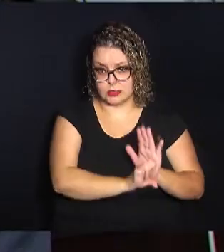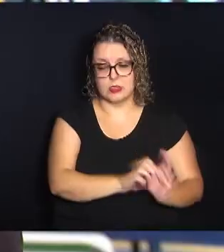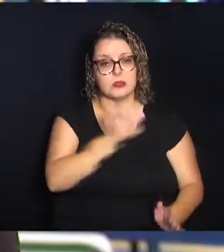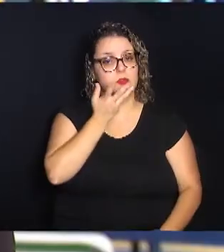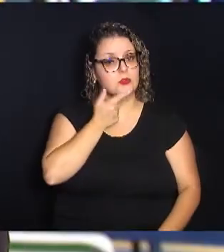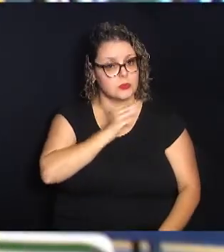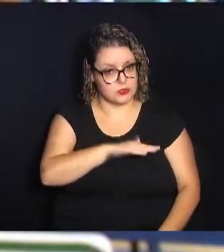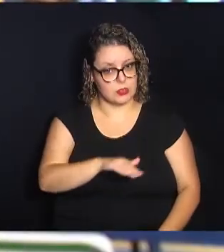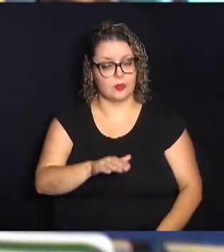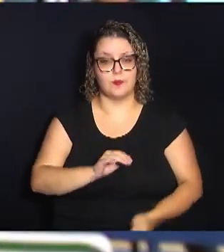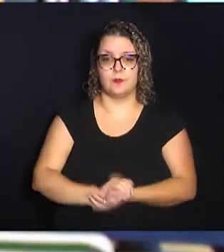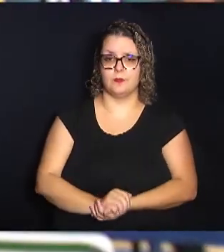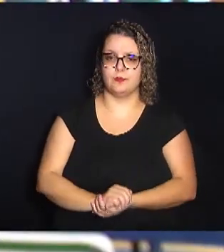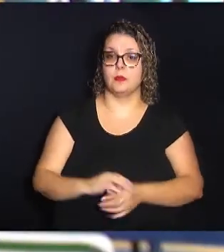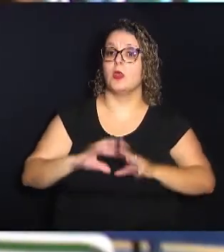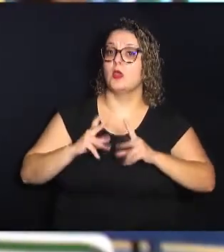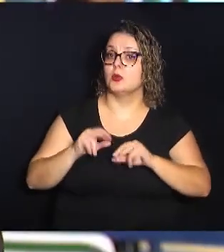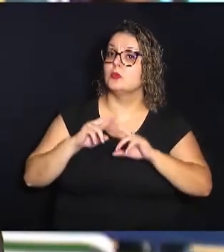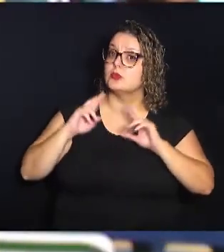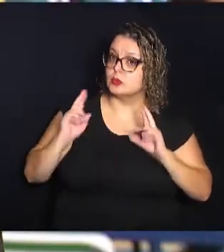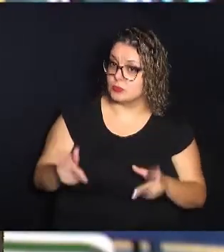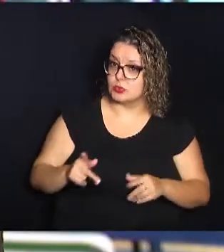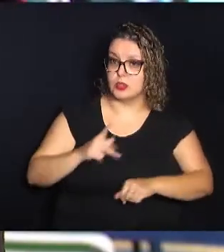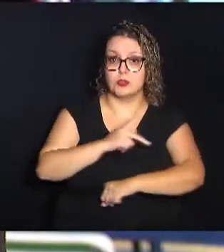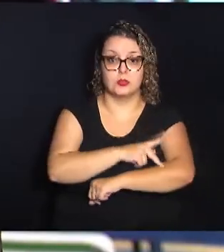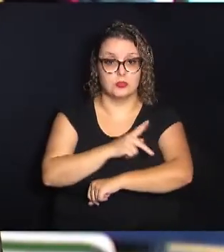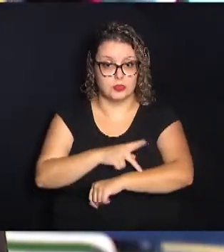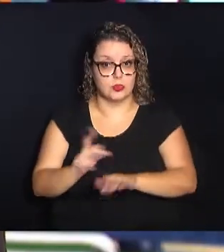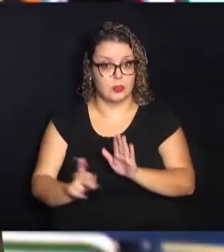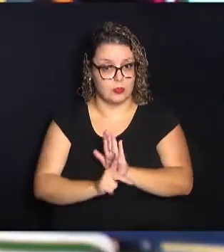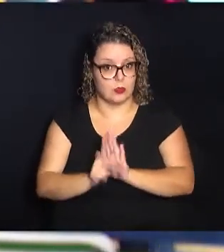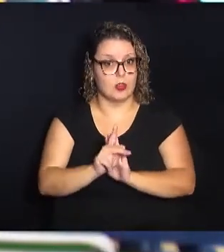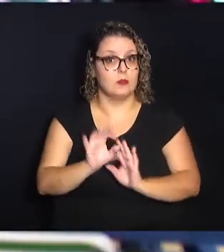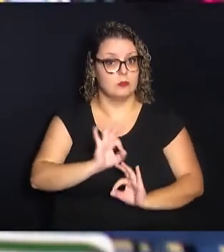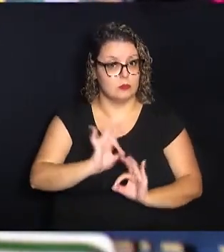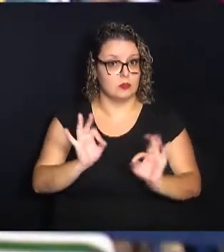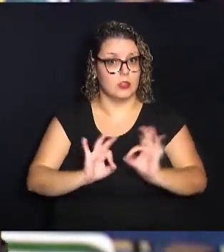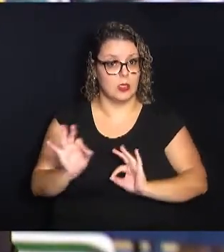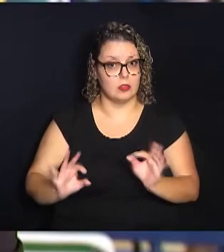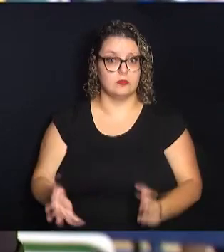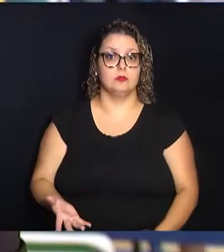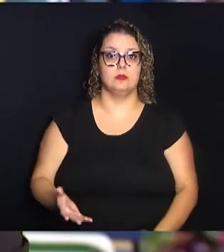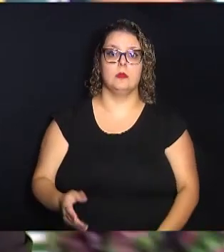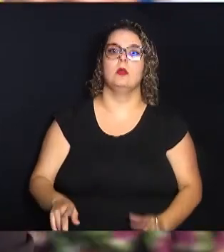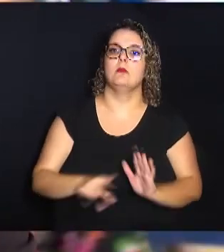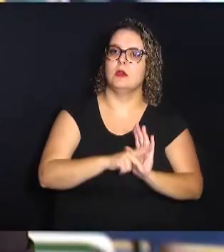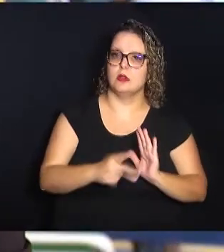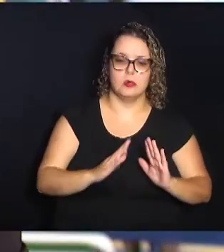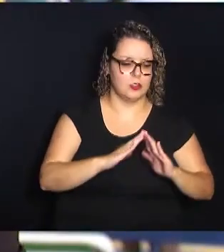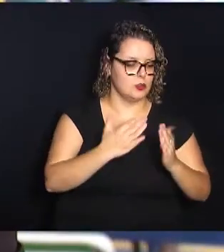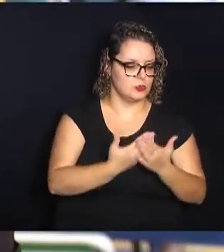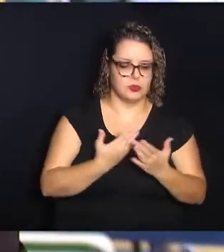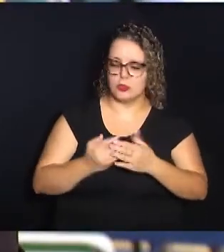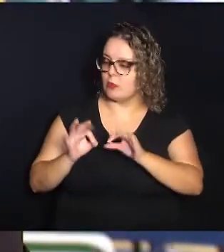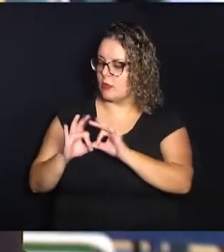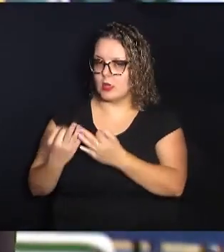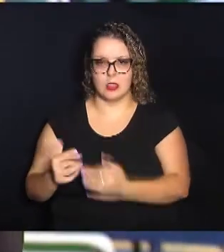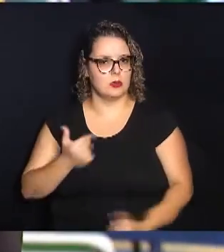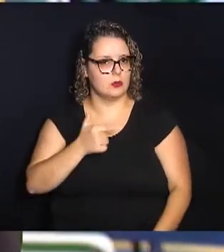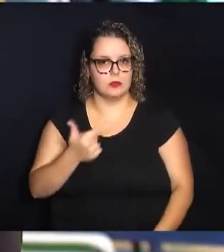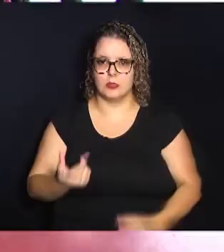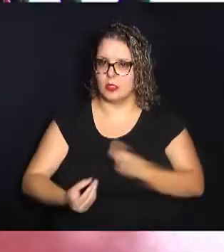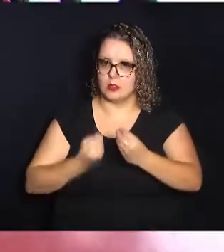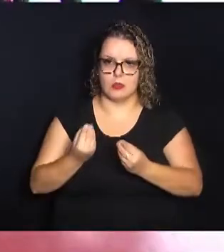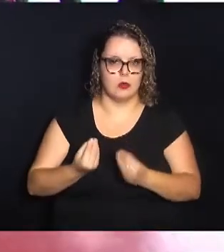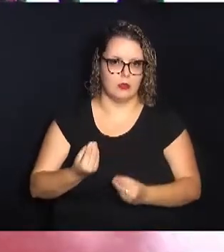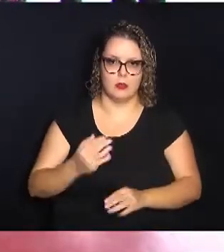Adolescente. Toda a diferença de um plano pedagógico com bom êxito faz parte escola e família. Não tem como isso funcionar se não